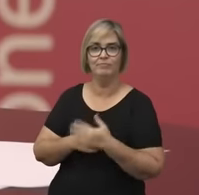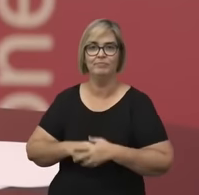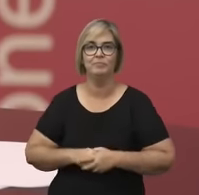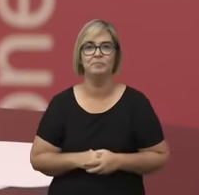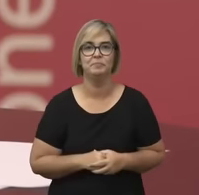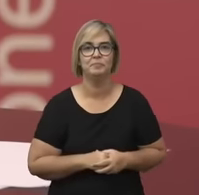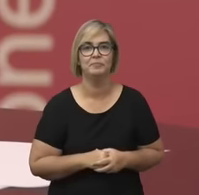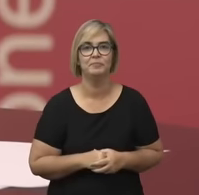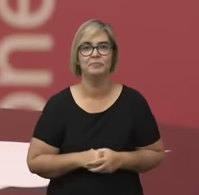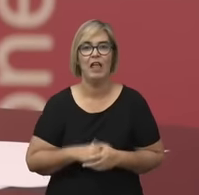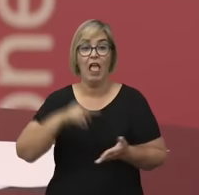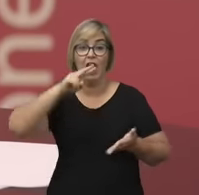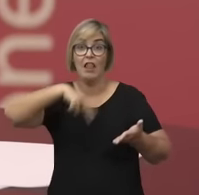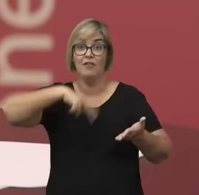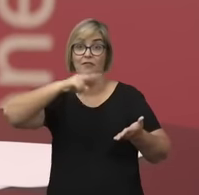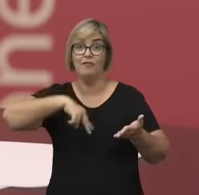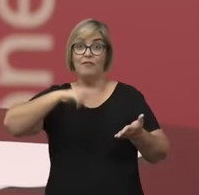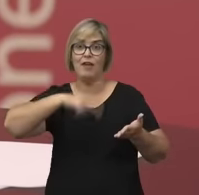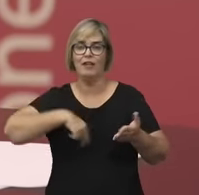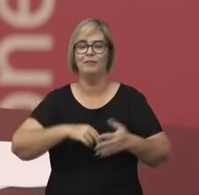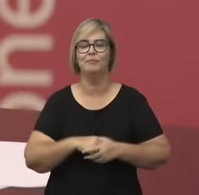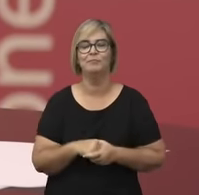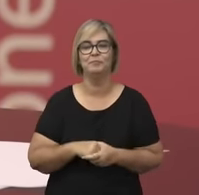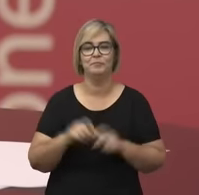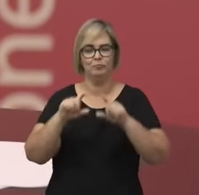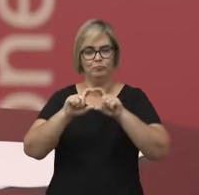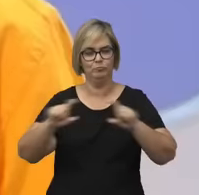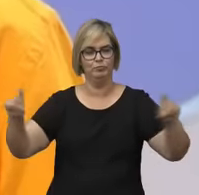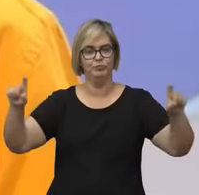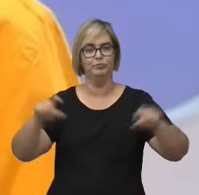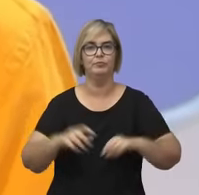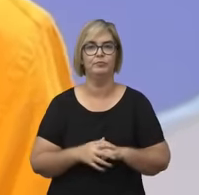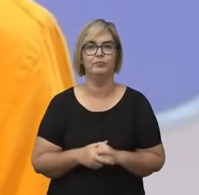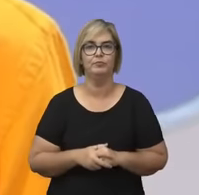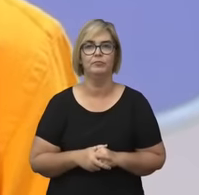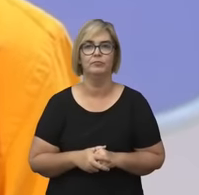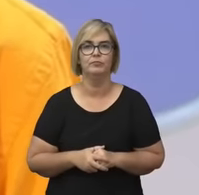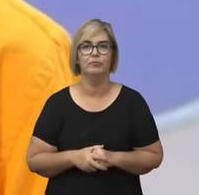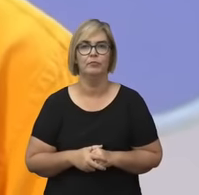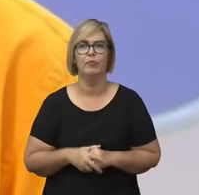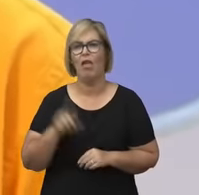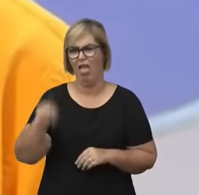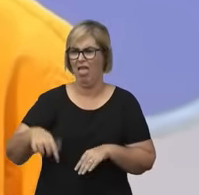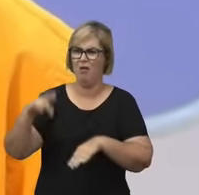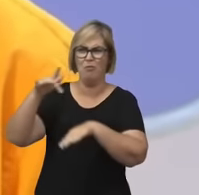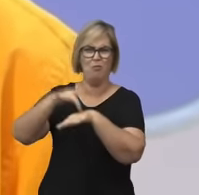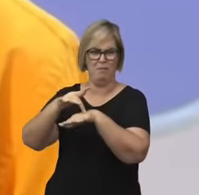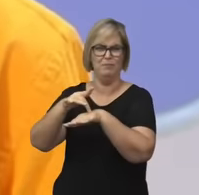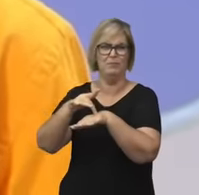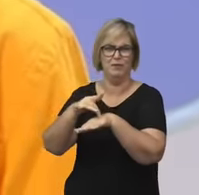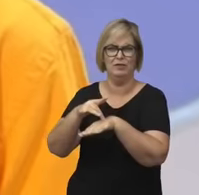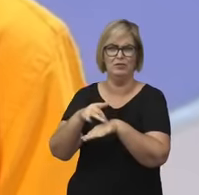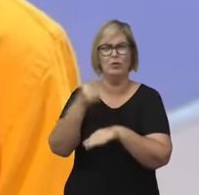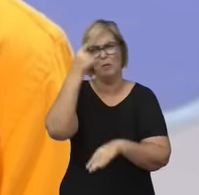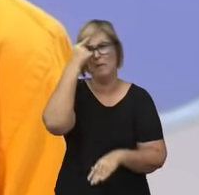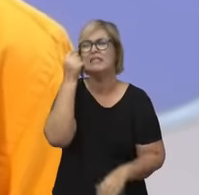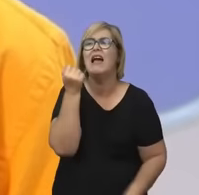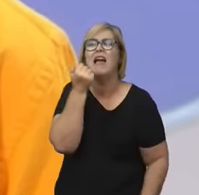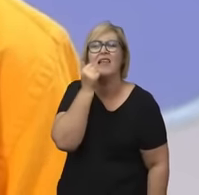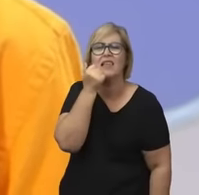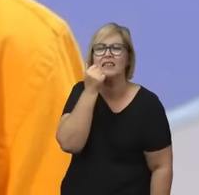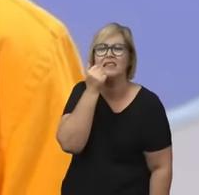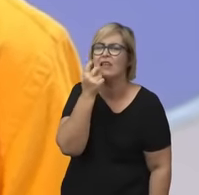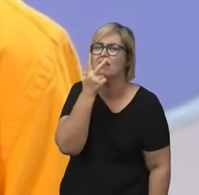essa citação de Sofia. É um grande absurdo pretender que as ciências são inúteis às